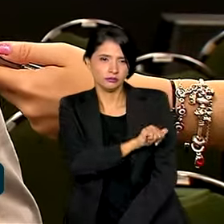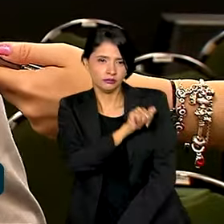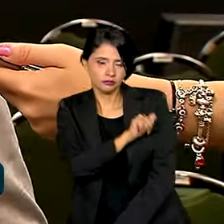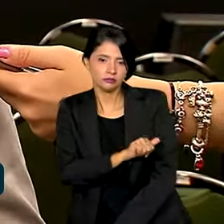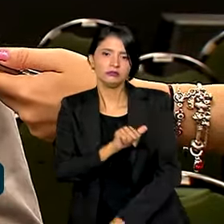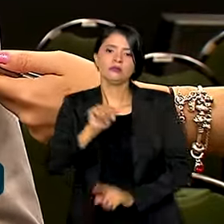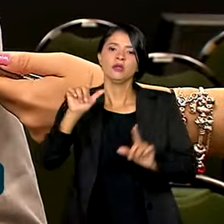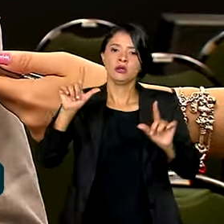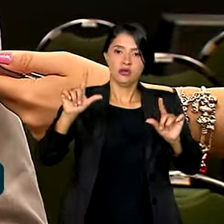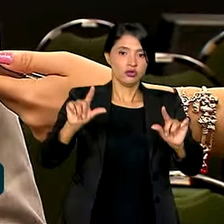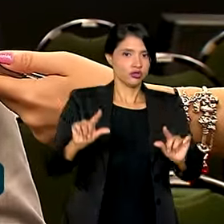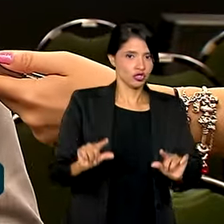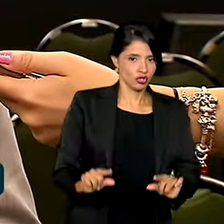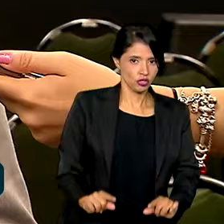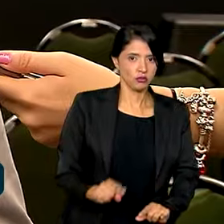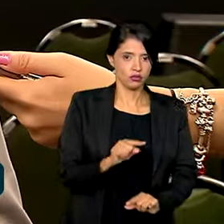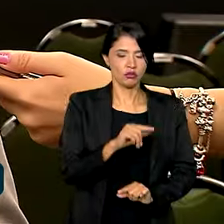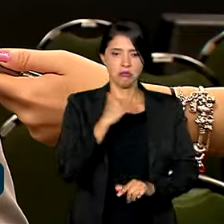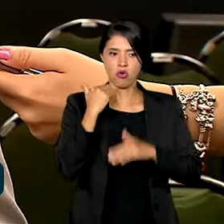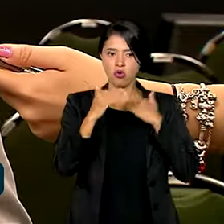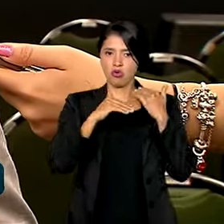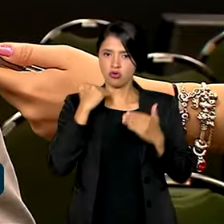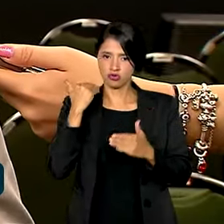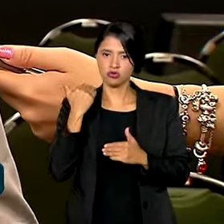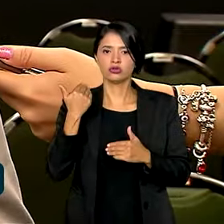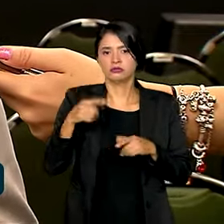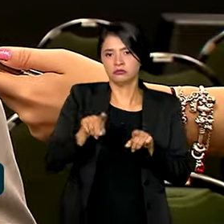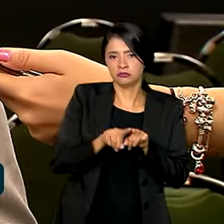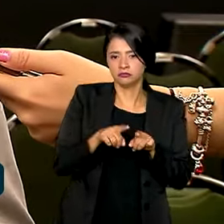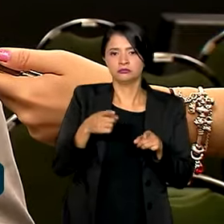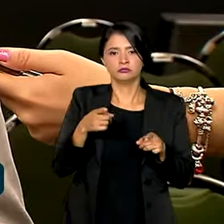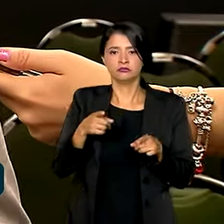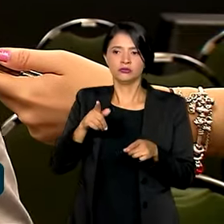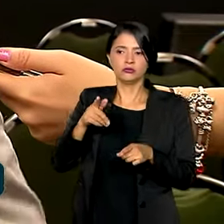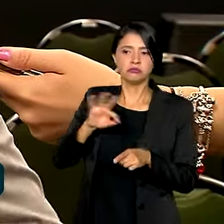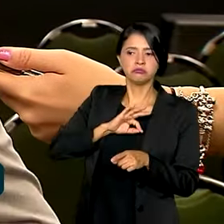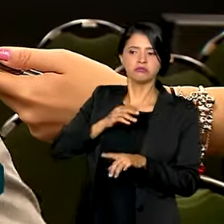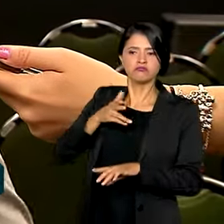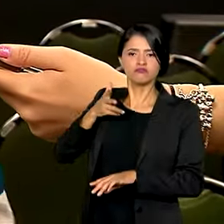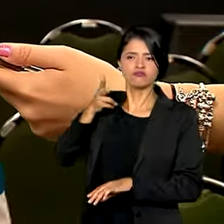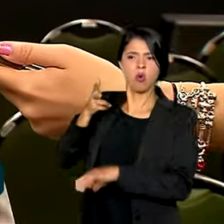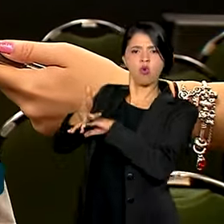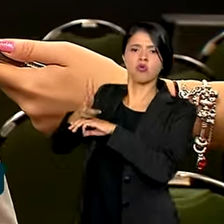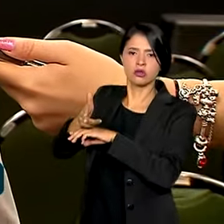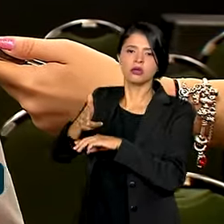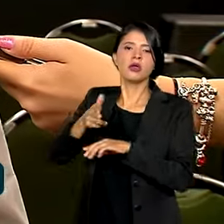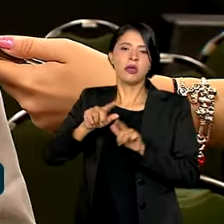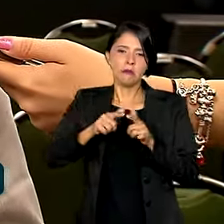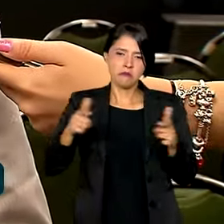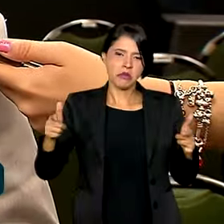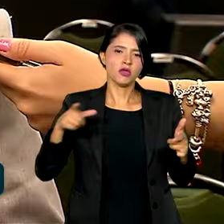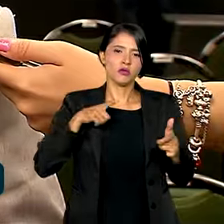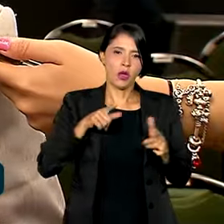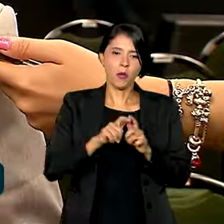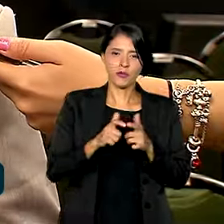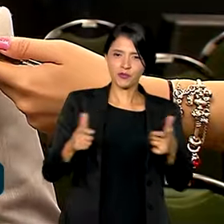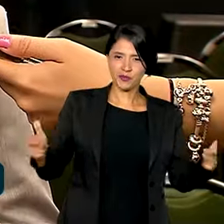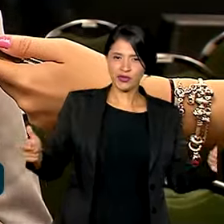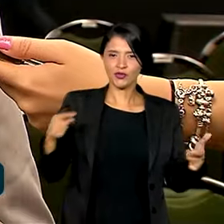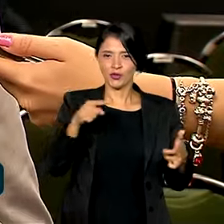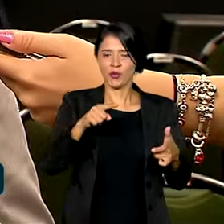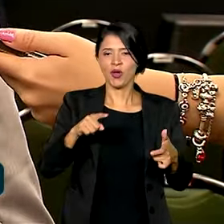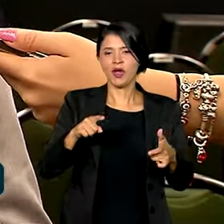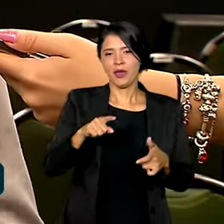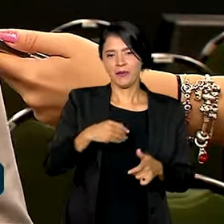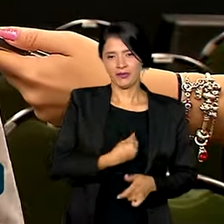com a redução expressiva das mortes decorrentes de intervenção policial, mesmo a gente tendo aumentado os efetivos com a presença